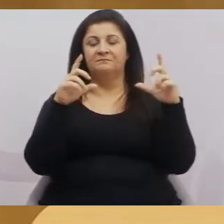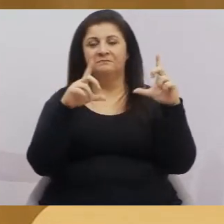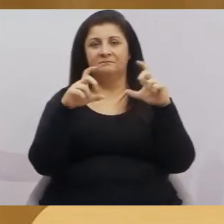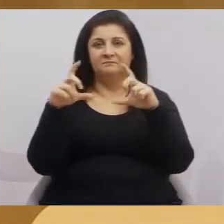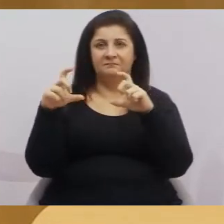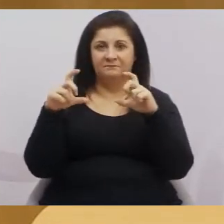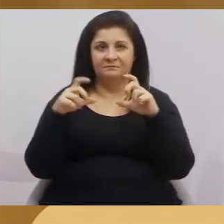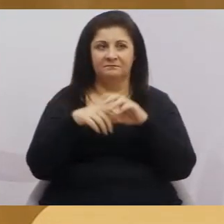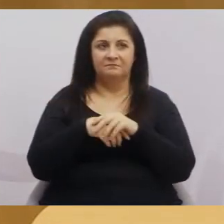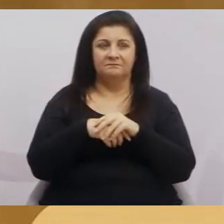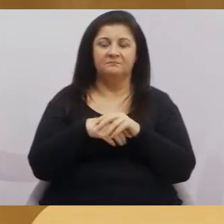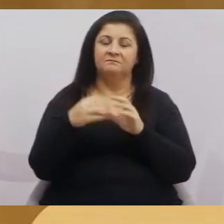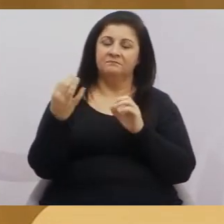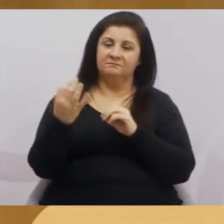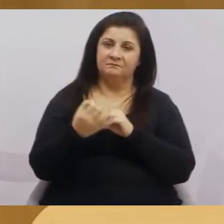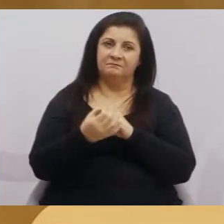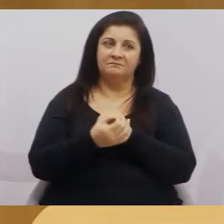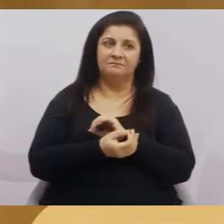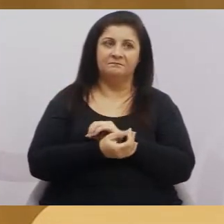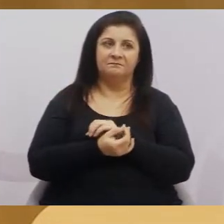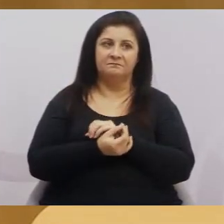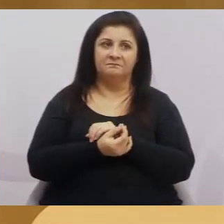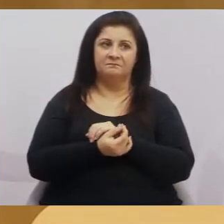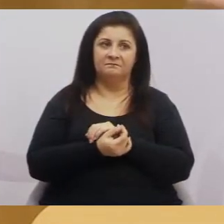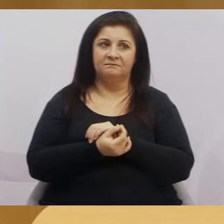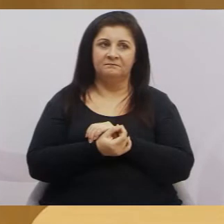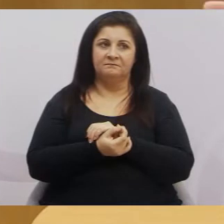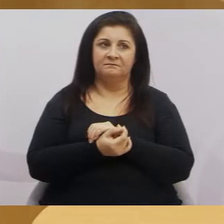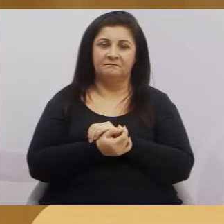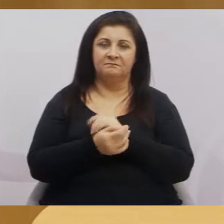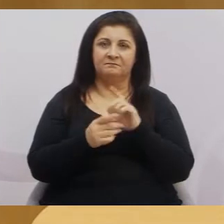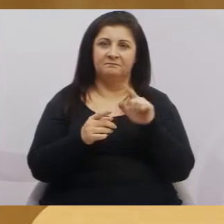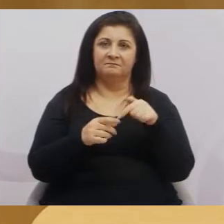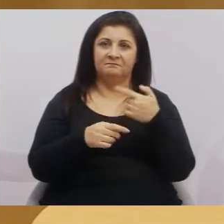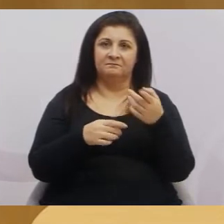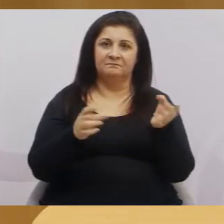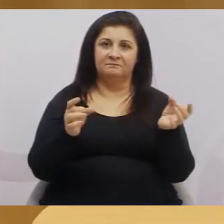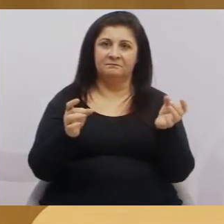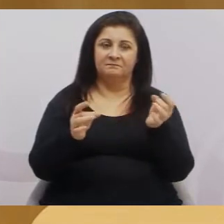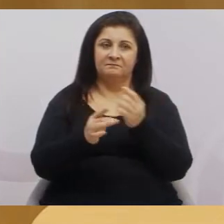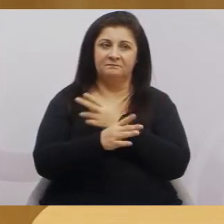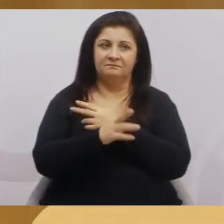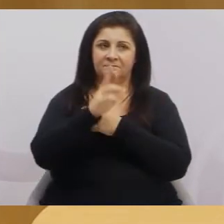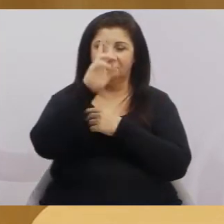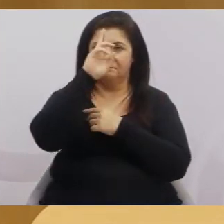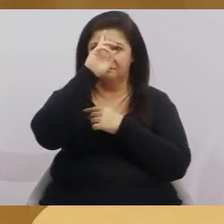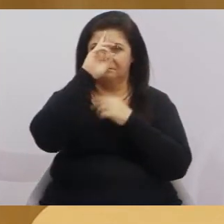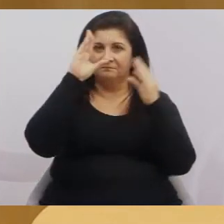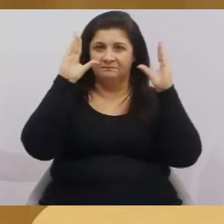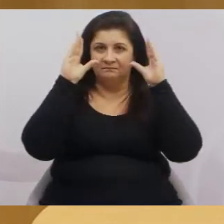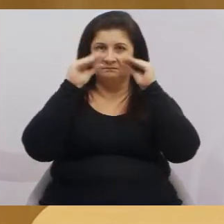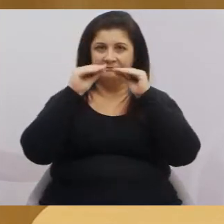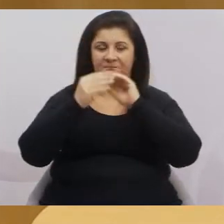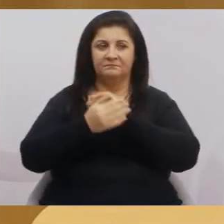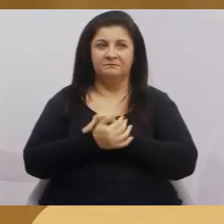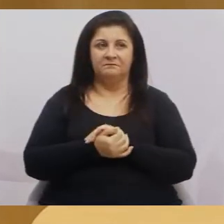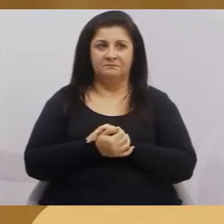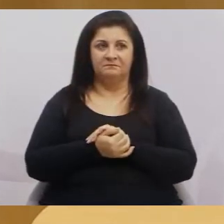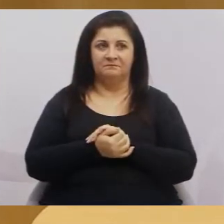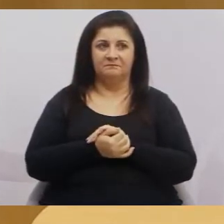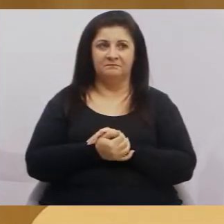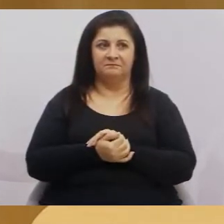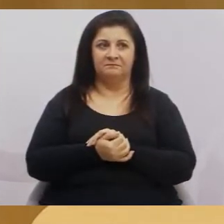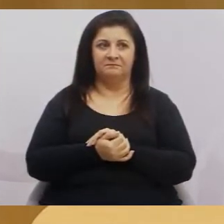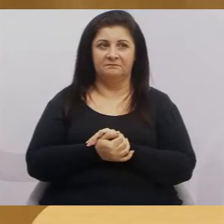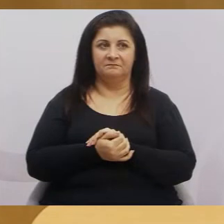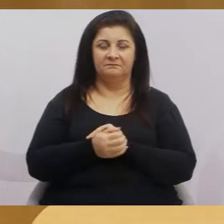turma toda, está certo? Nós vamos acabar saindo daqui mais ou menos meia-noite, meia-noite e meia. E conforme foram os projetos,